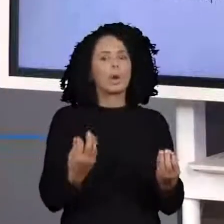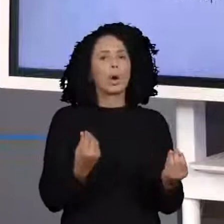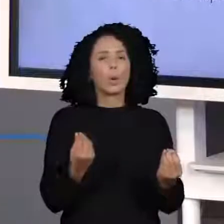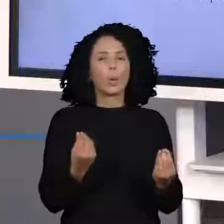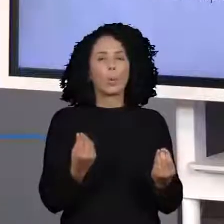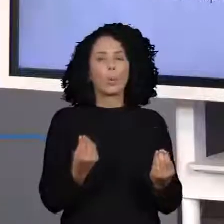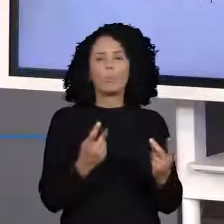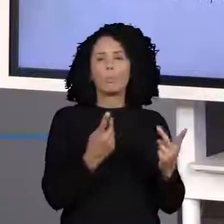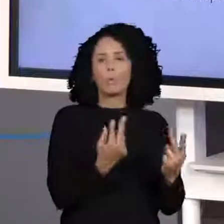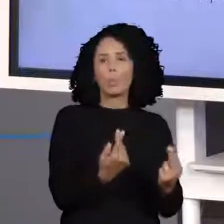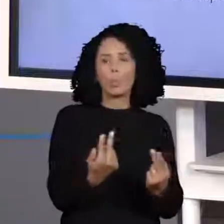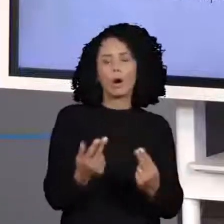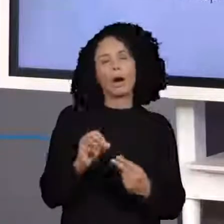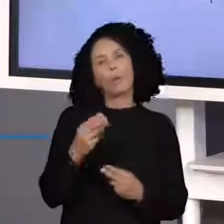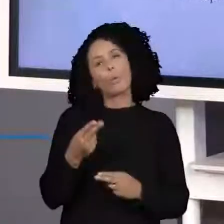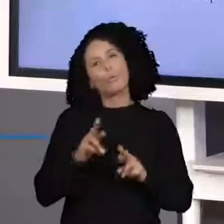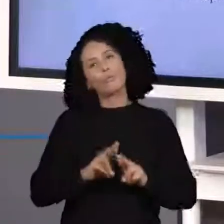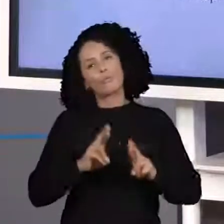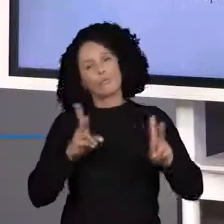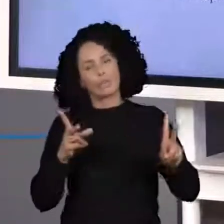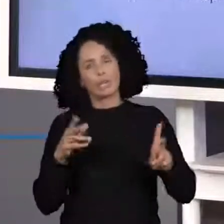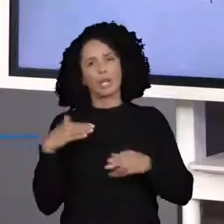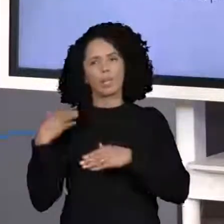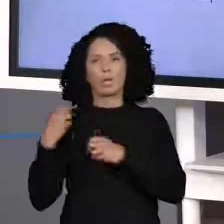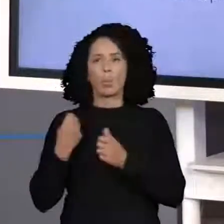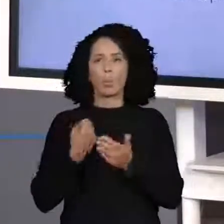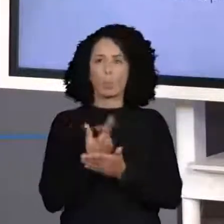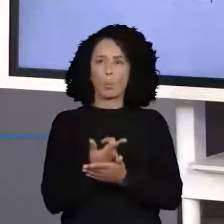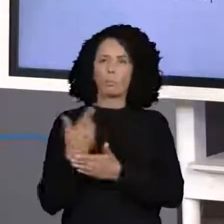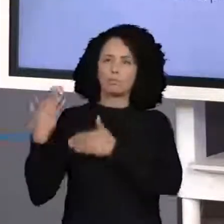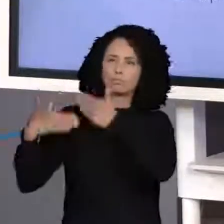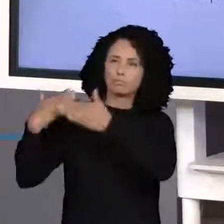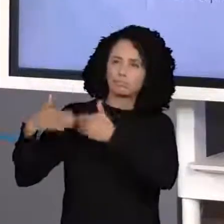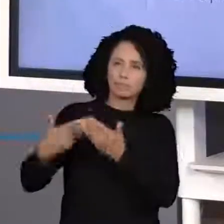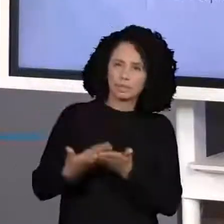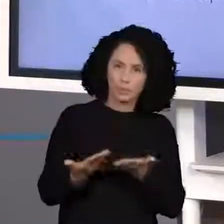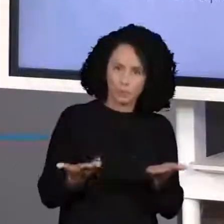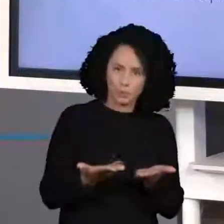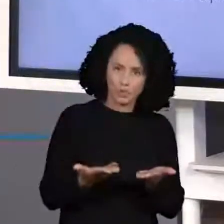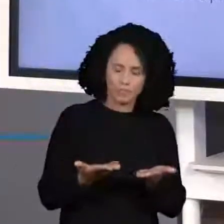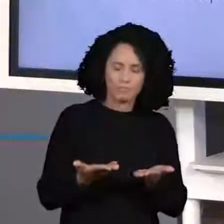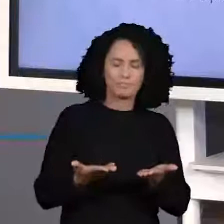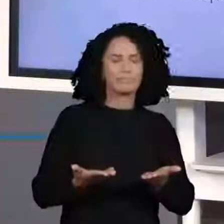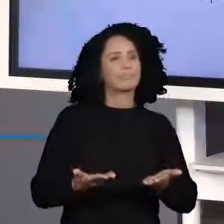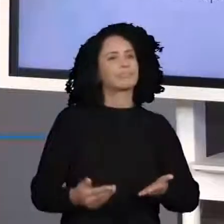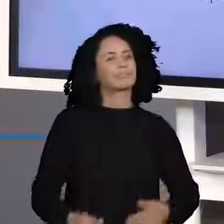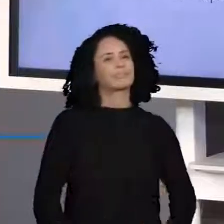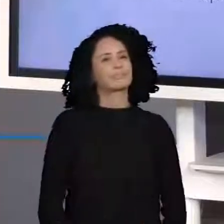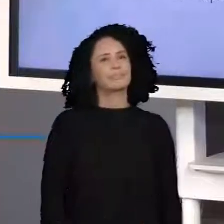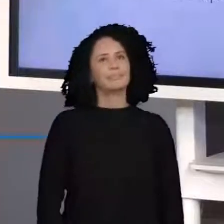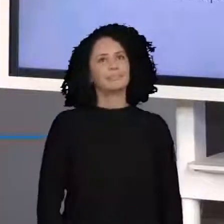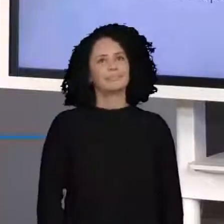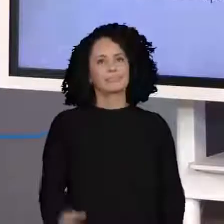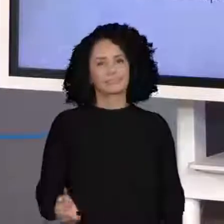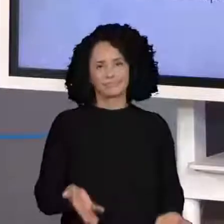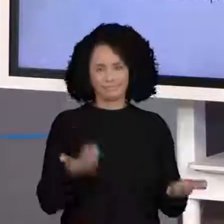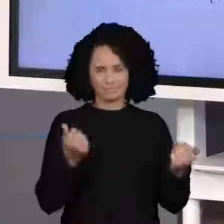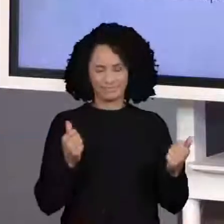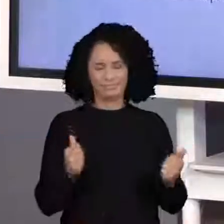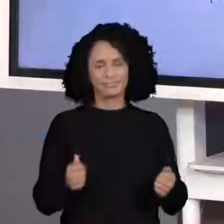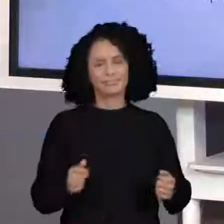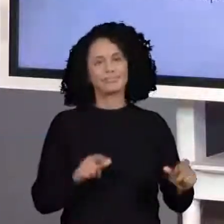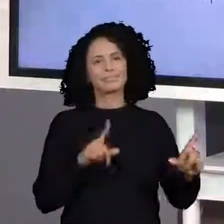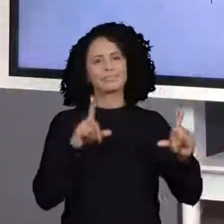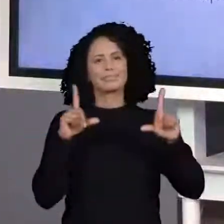diferenças aí do passar do tempo no momento da compra. Legal? Então, acompanha comigo. Vem aqui, vem na tela, vem comigo.